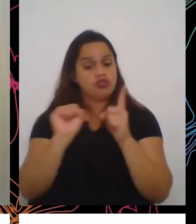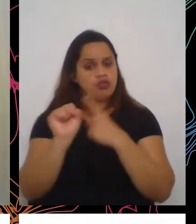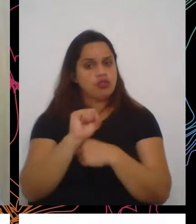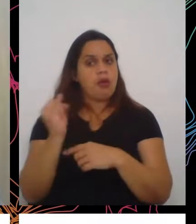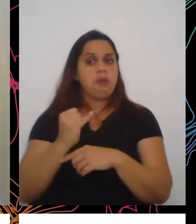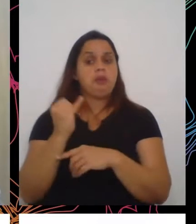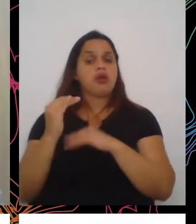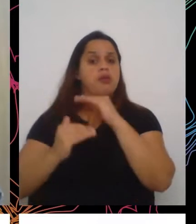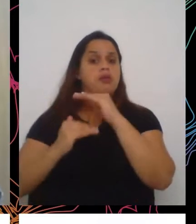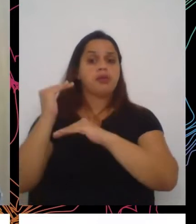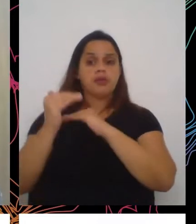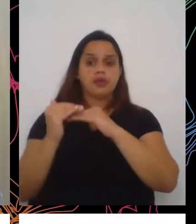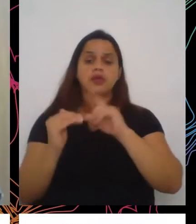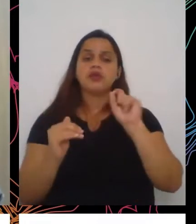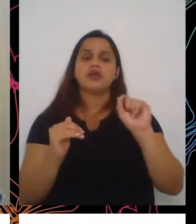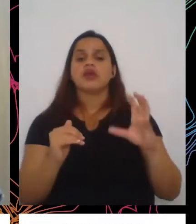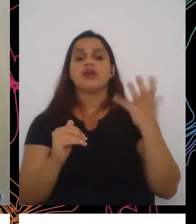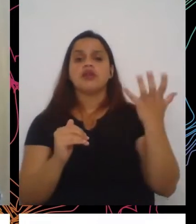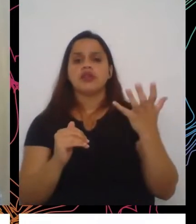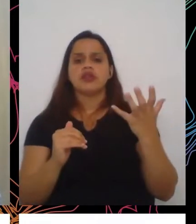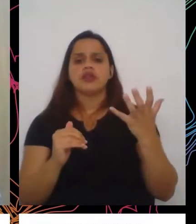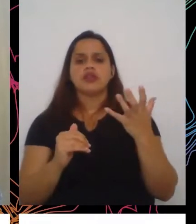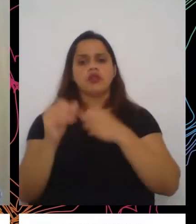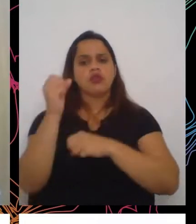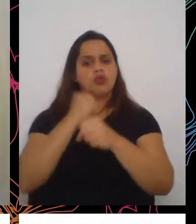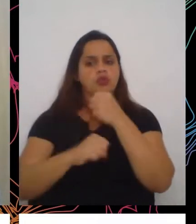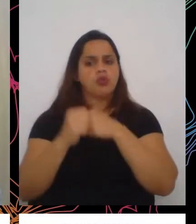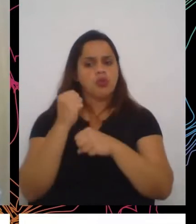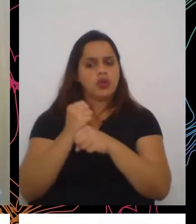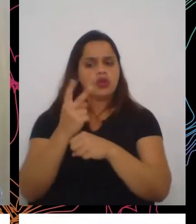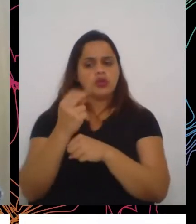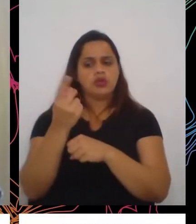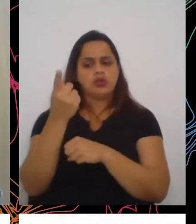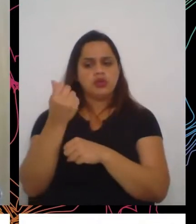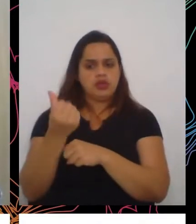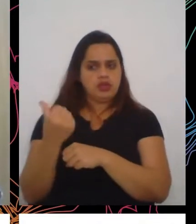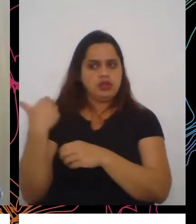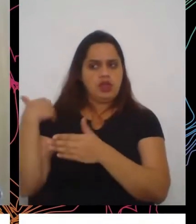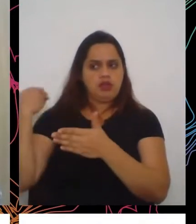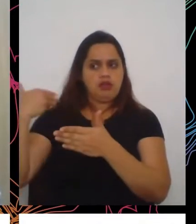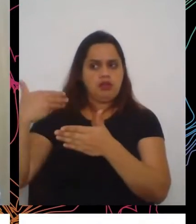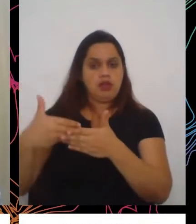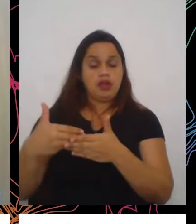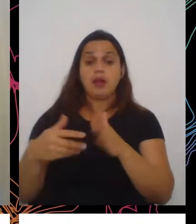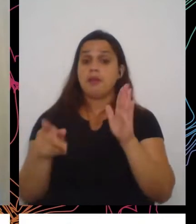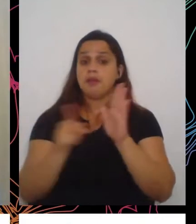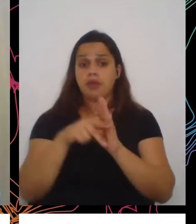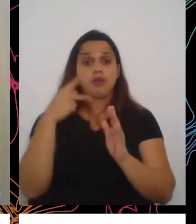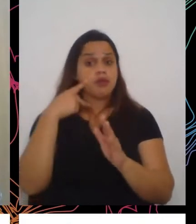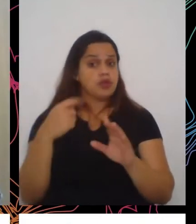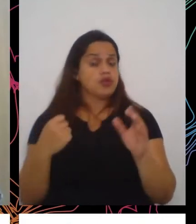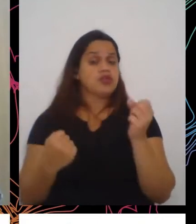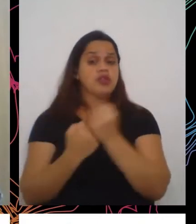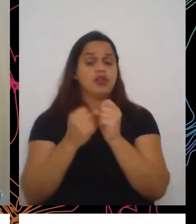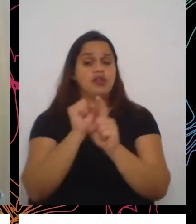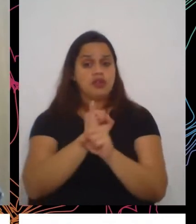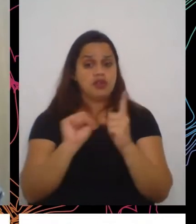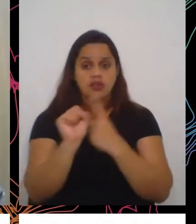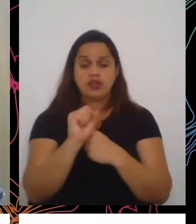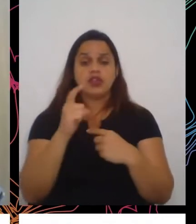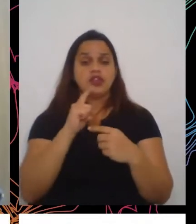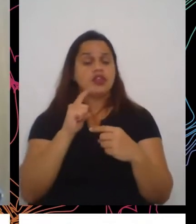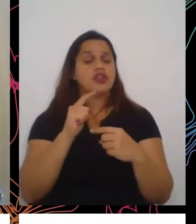O que aconteceu, né, de 2016 para cá? A própria política de assistência social, que tinha uma base de dados